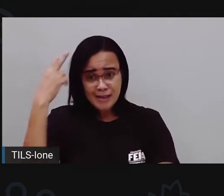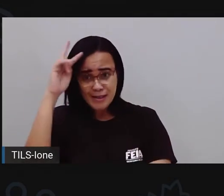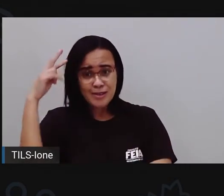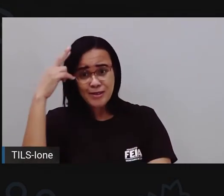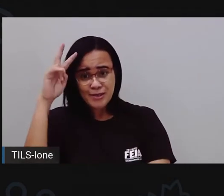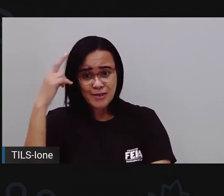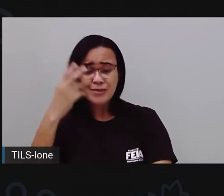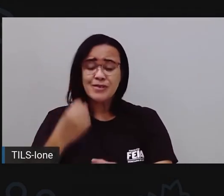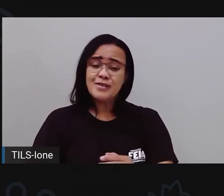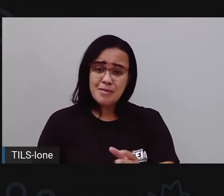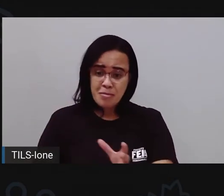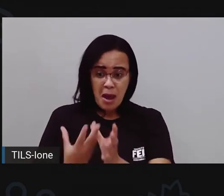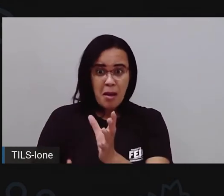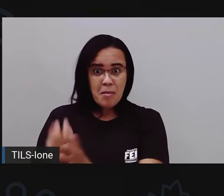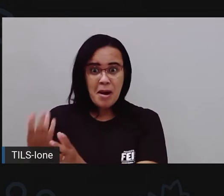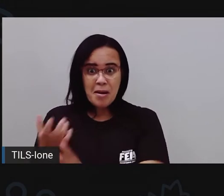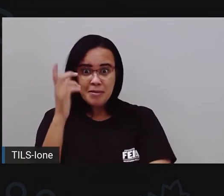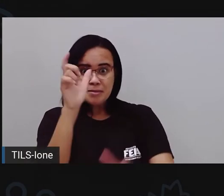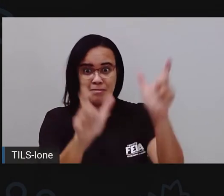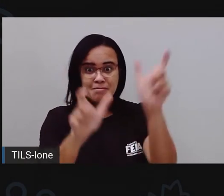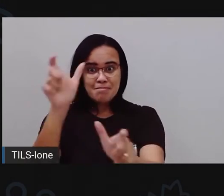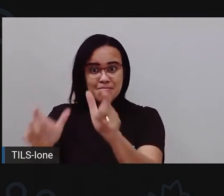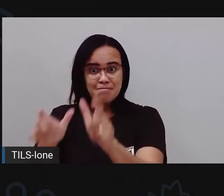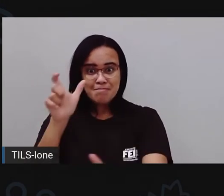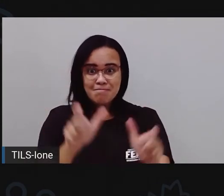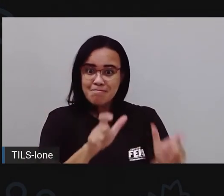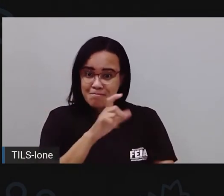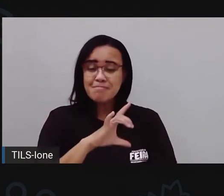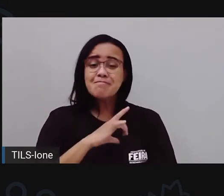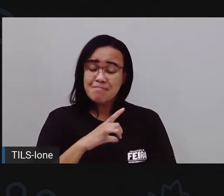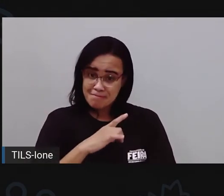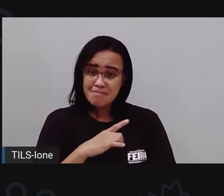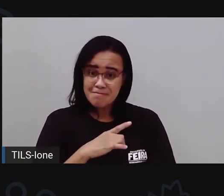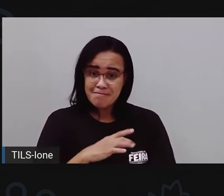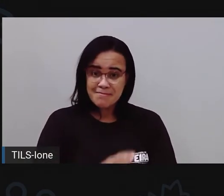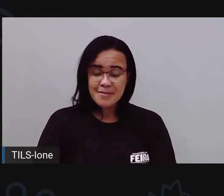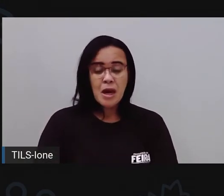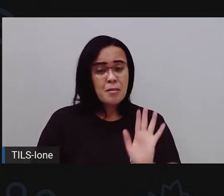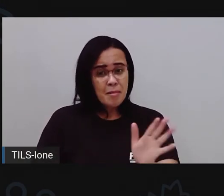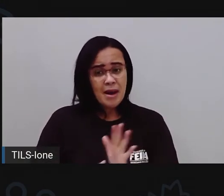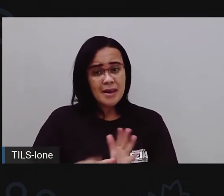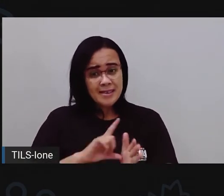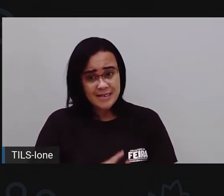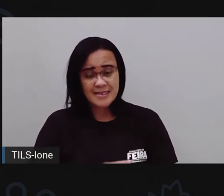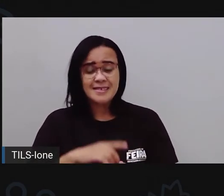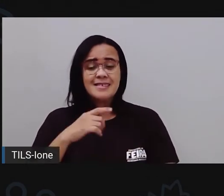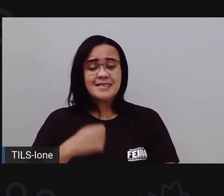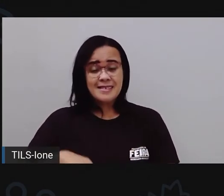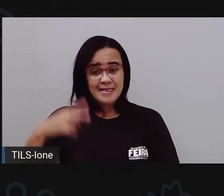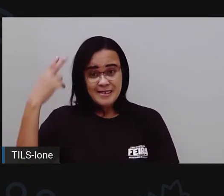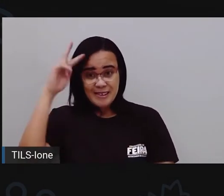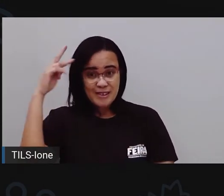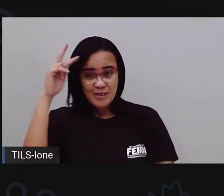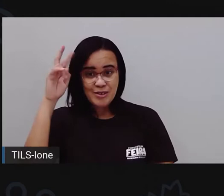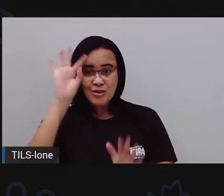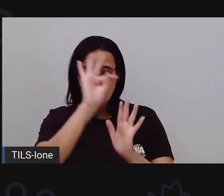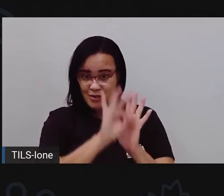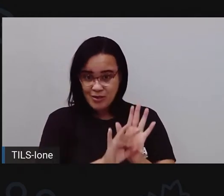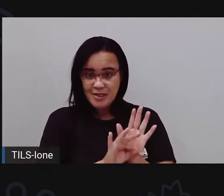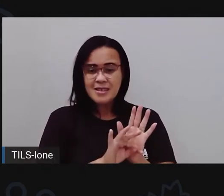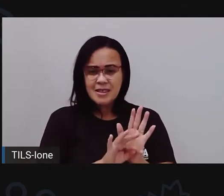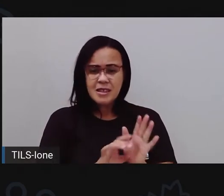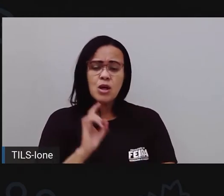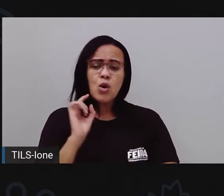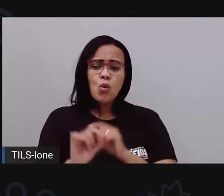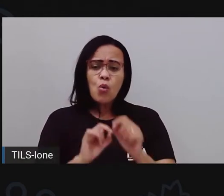aparecendo novos personagens, né? Antes da Pró continuar conversando com vocês sobre o texto da história,